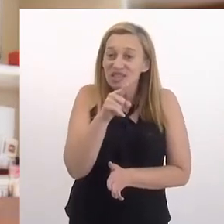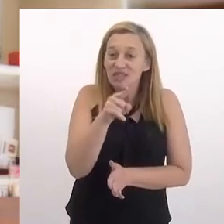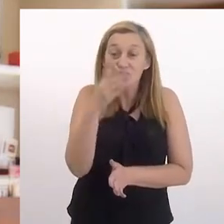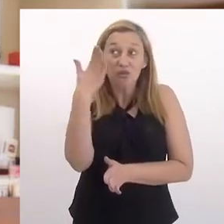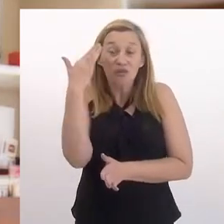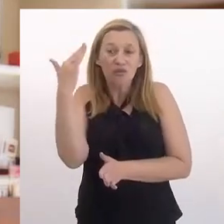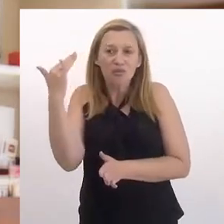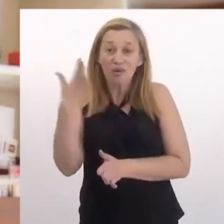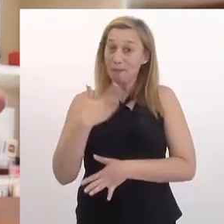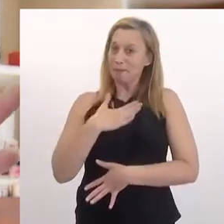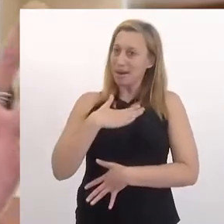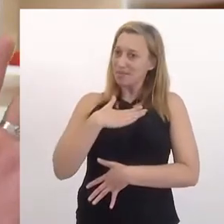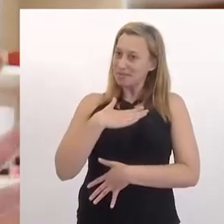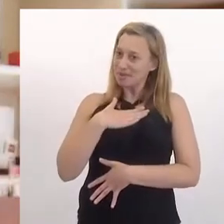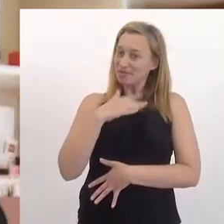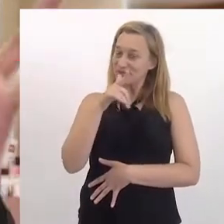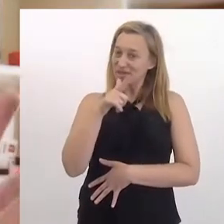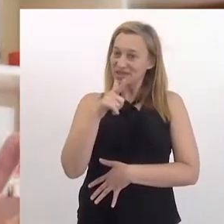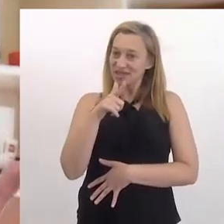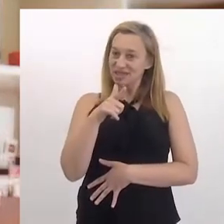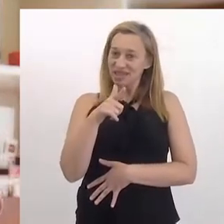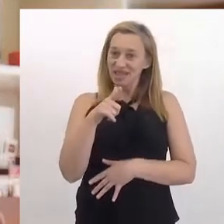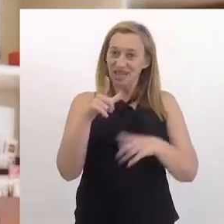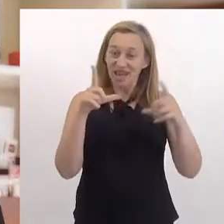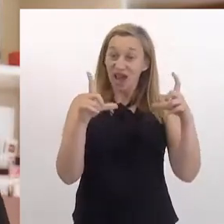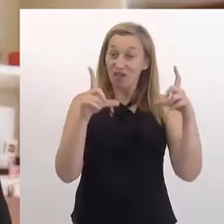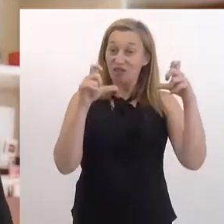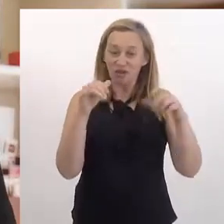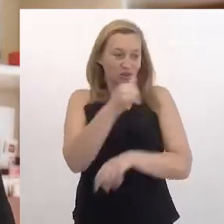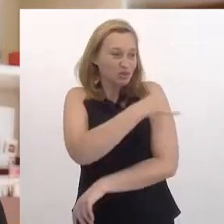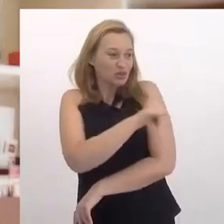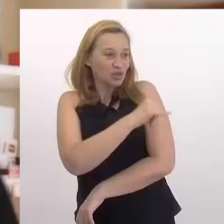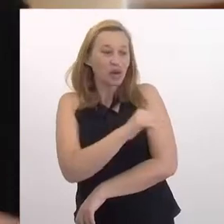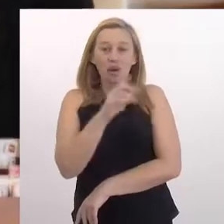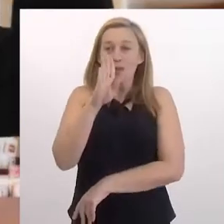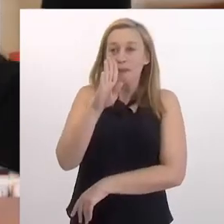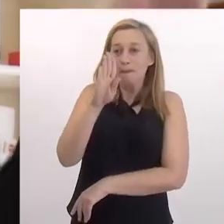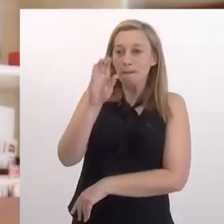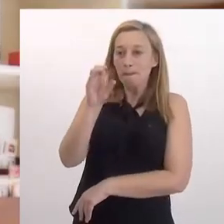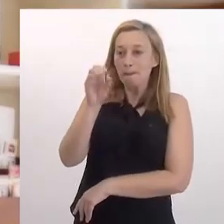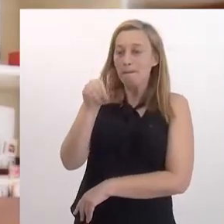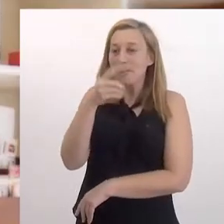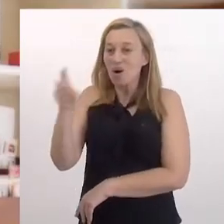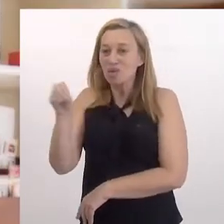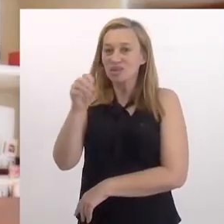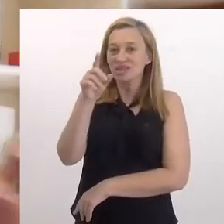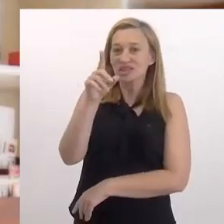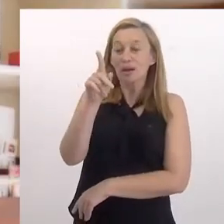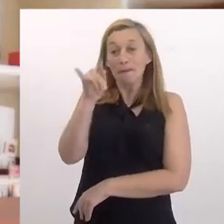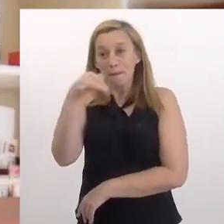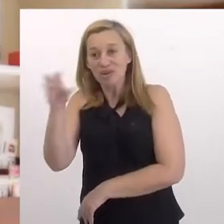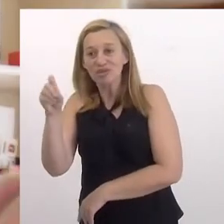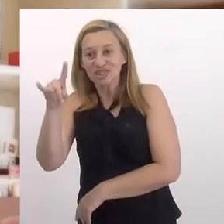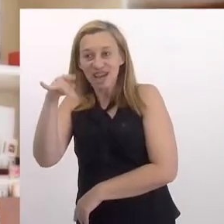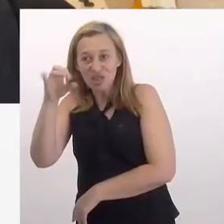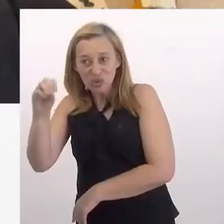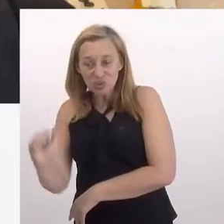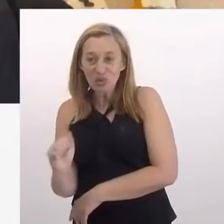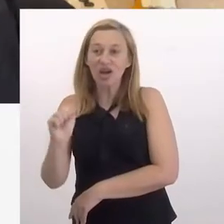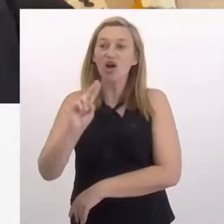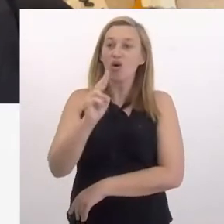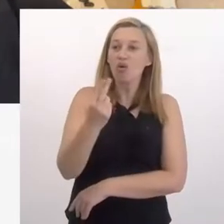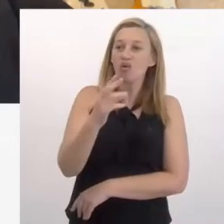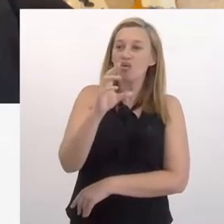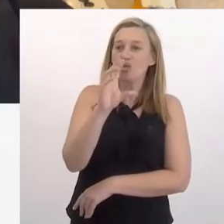conhecida... Para mim, você é um retrato do Rio de Janeiro. Se eu não tiver o pão de açúcar e o corcovado, vai